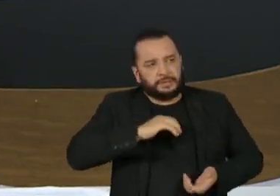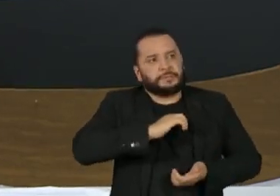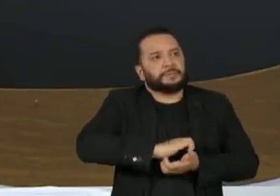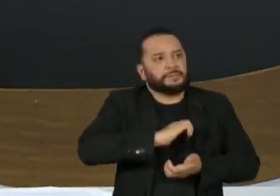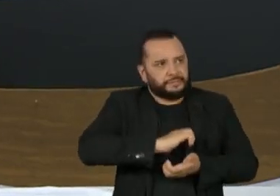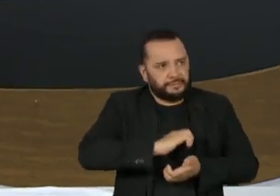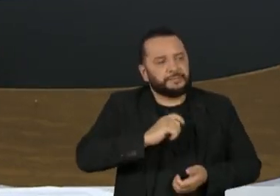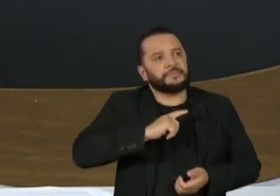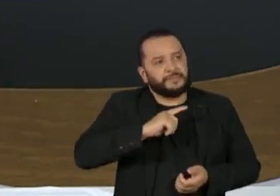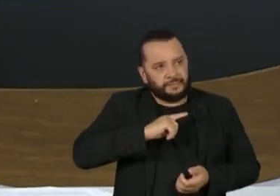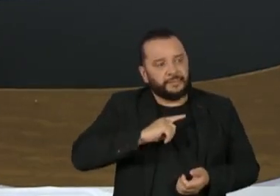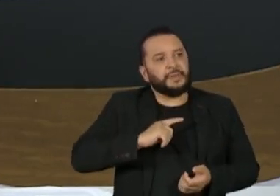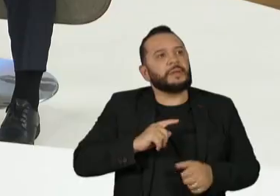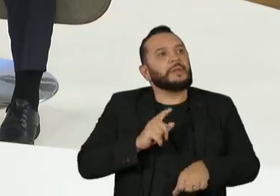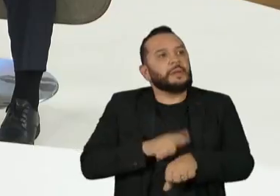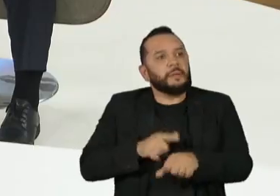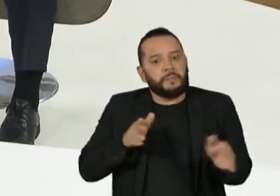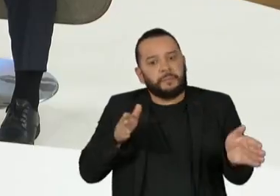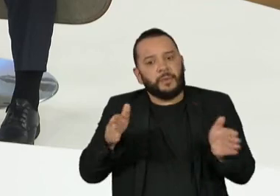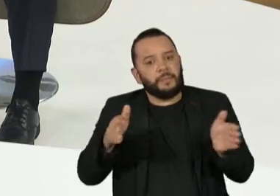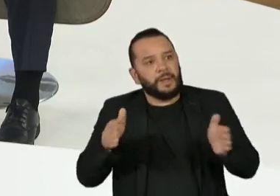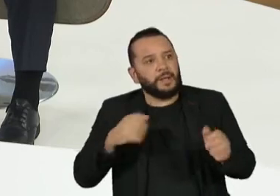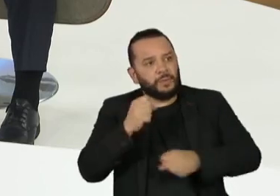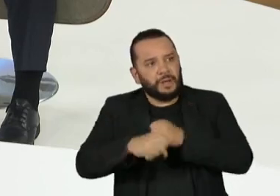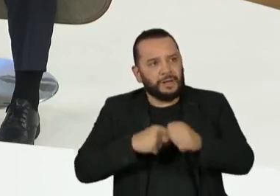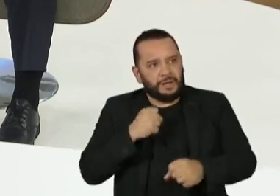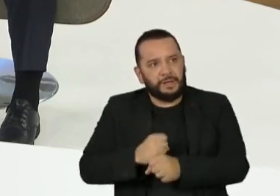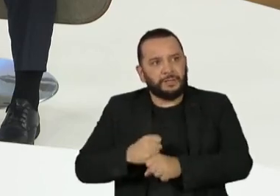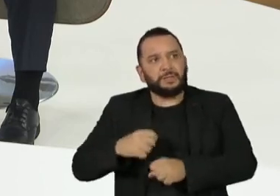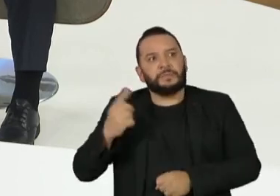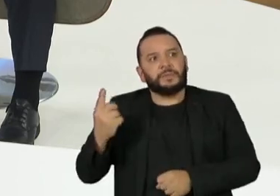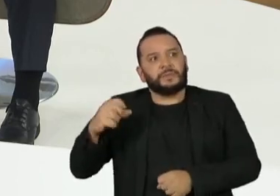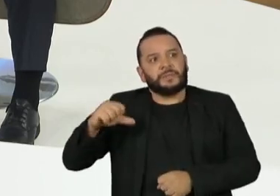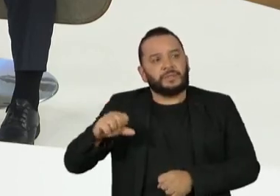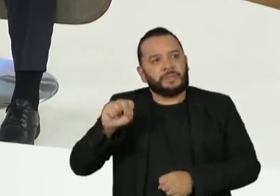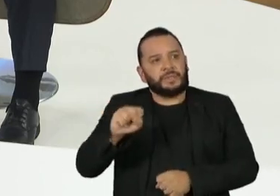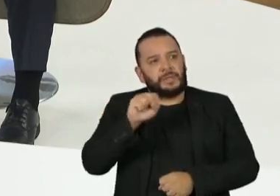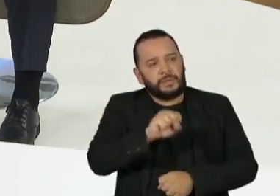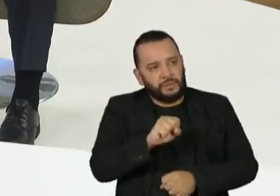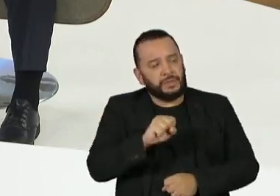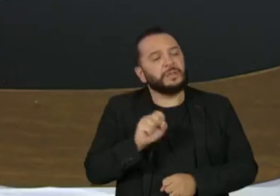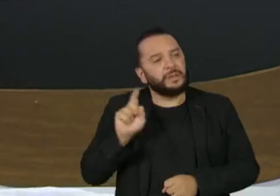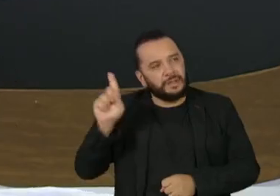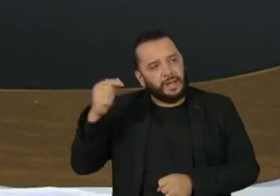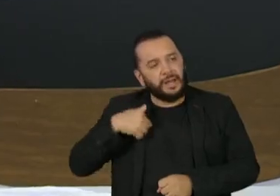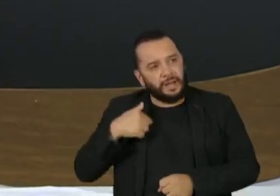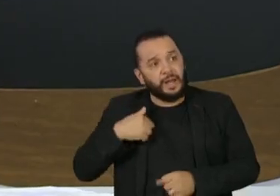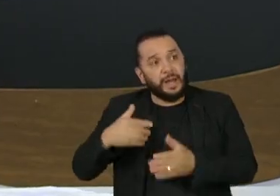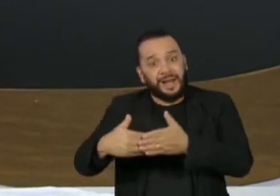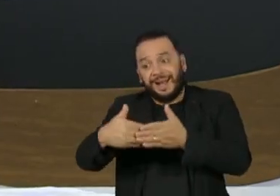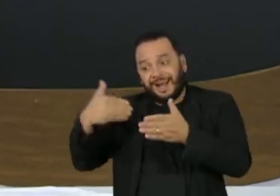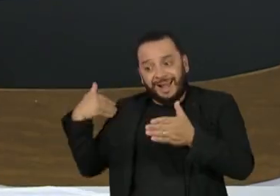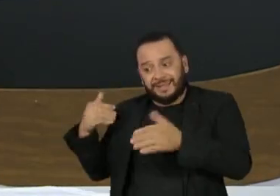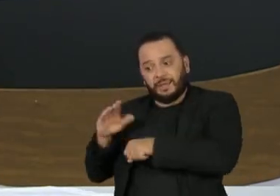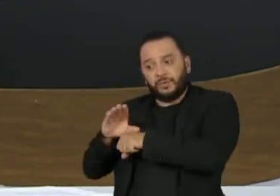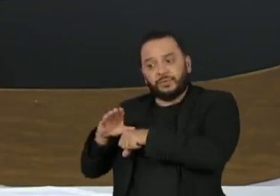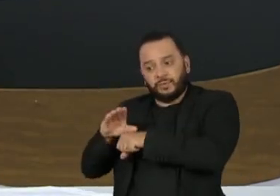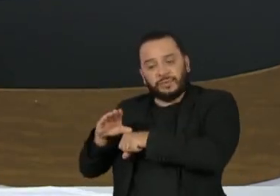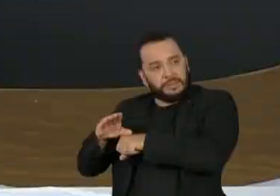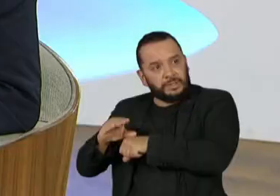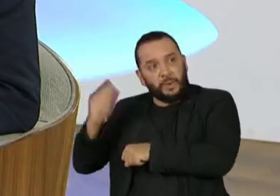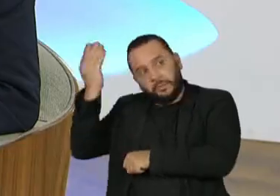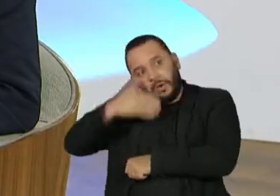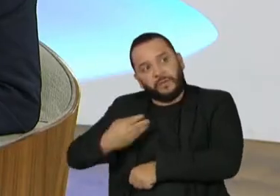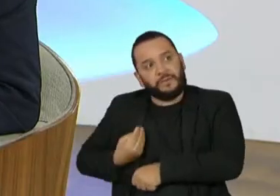legal temporal, que seria na época da Constituição, quem comprovar que estava lá antes da promulgação da Constituição. Qual a sua